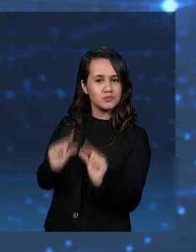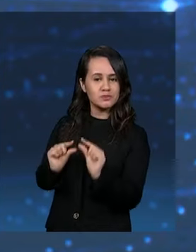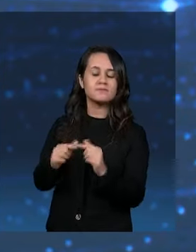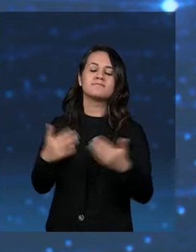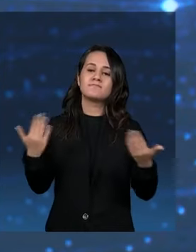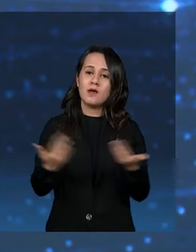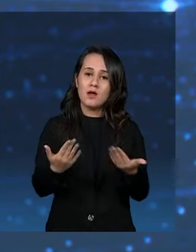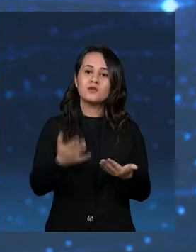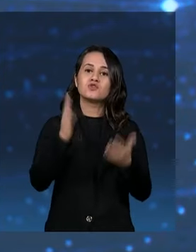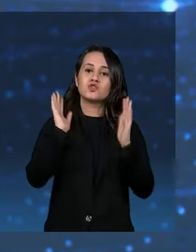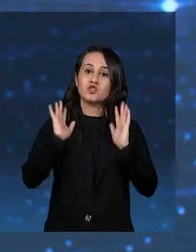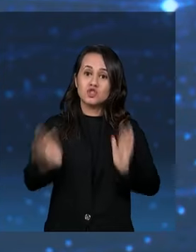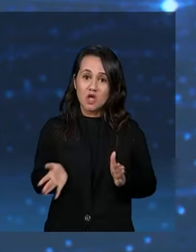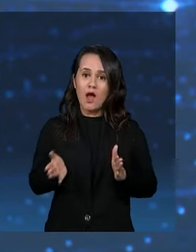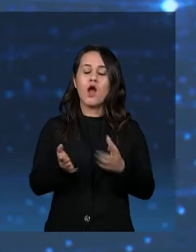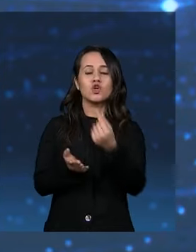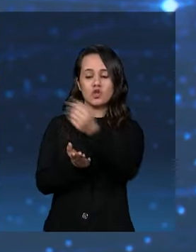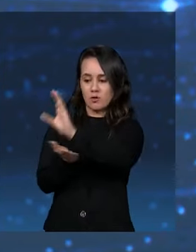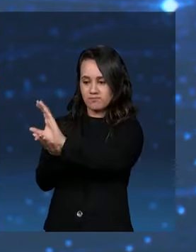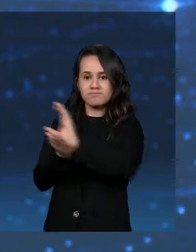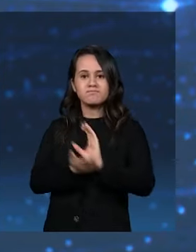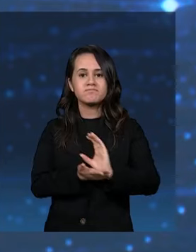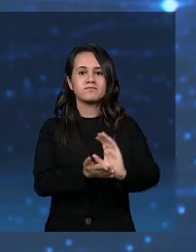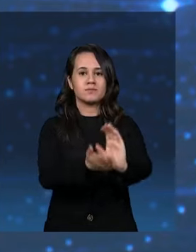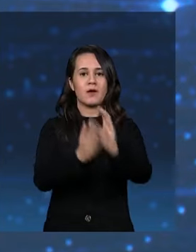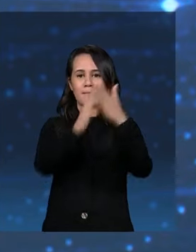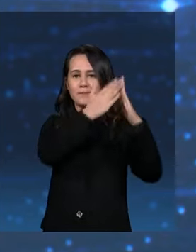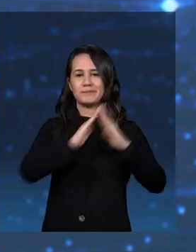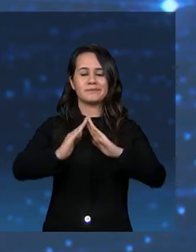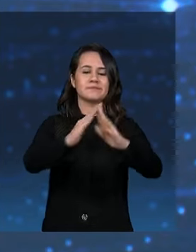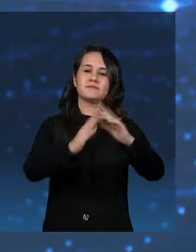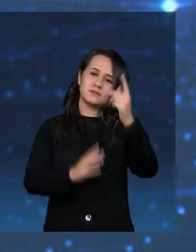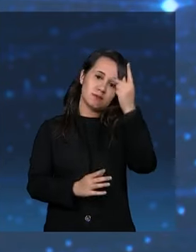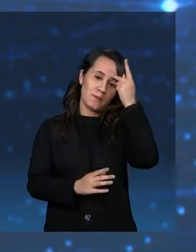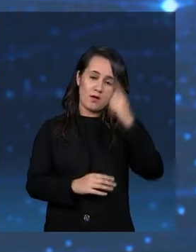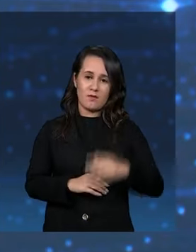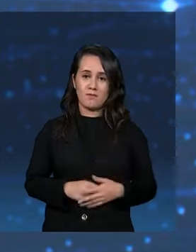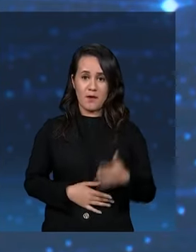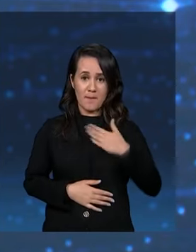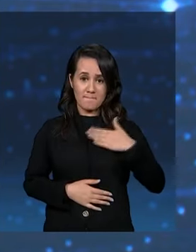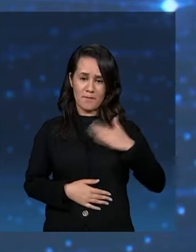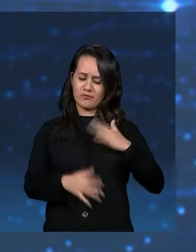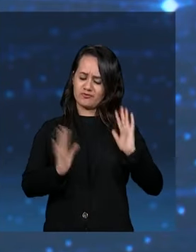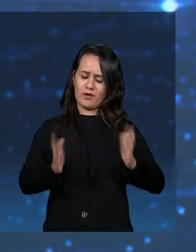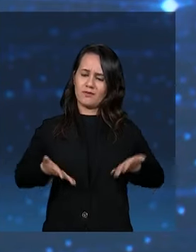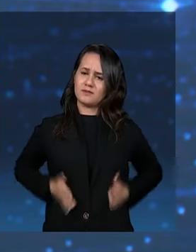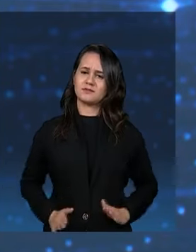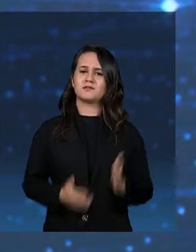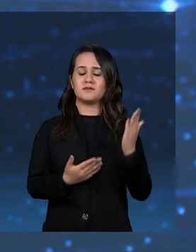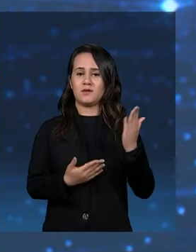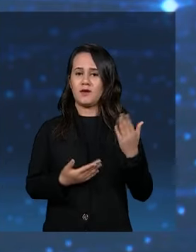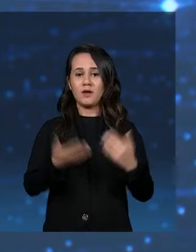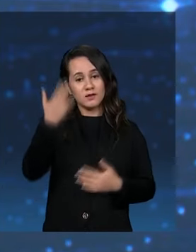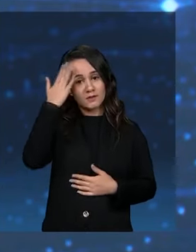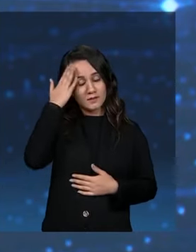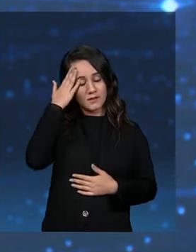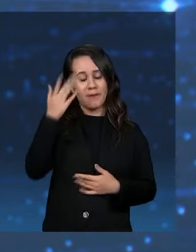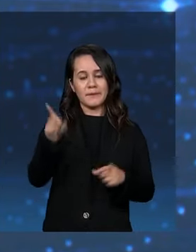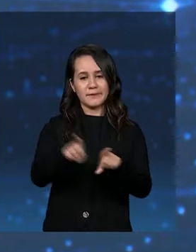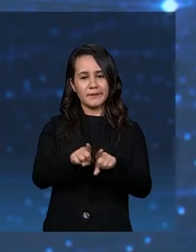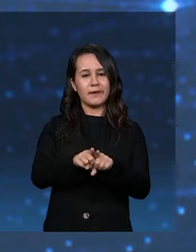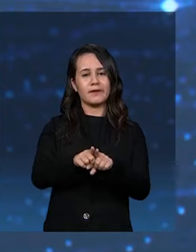vai ser e está sendo investido, principalmente na periferia de São Paulo. Que é a minha origem. Tanto é que eu coloquei no nosso